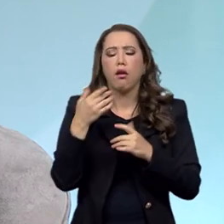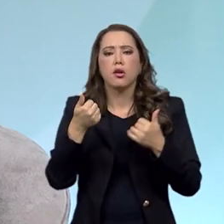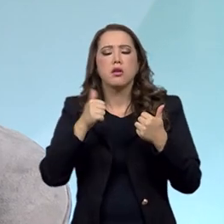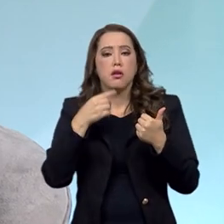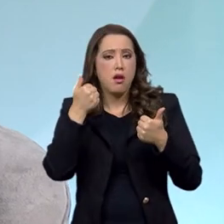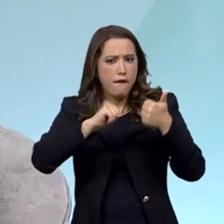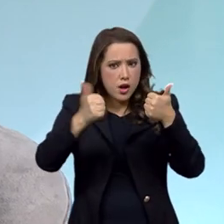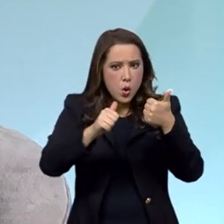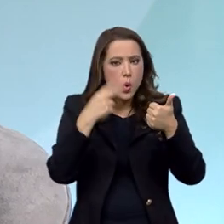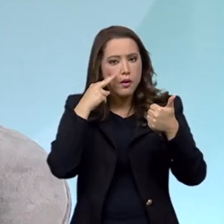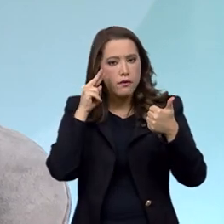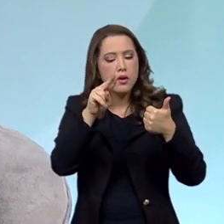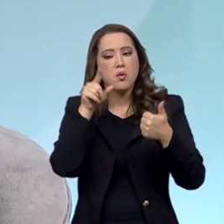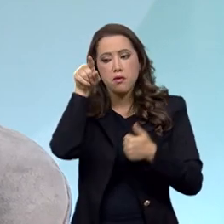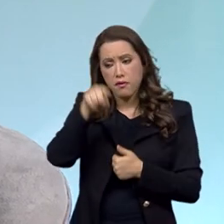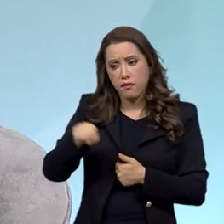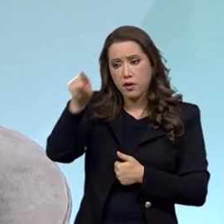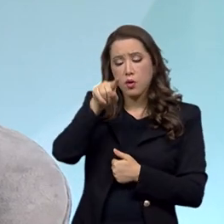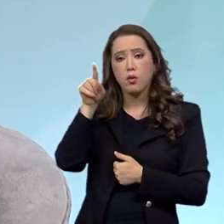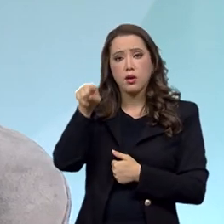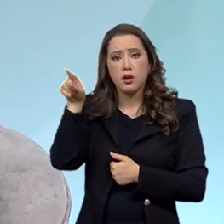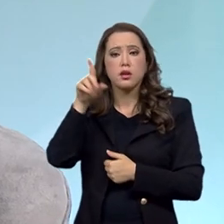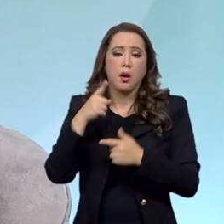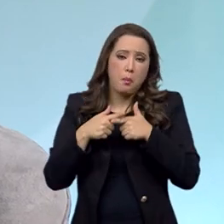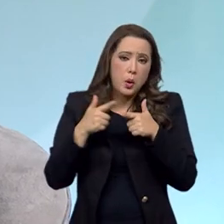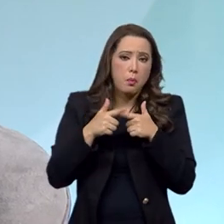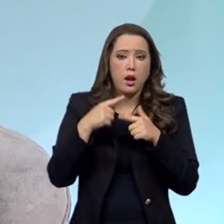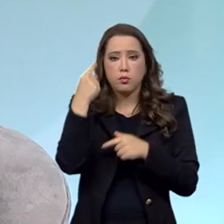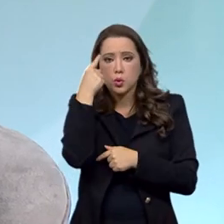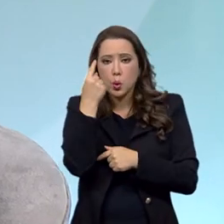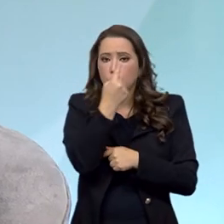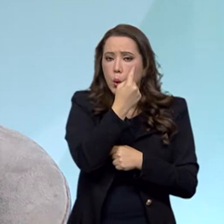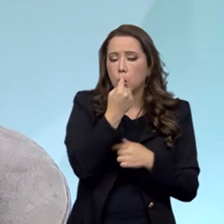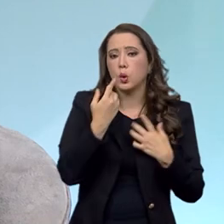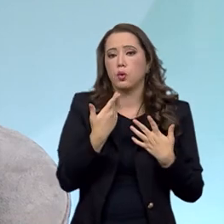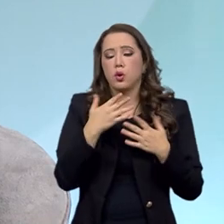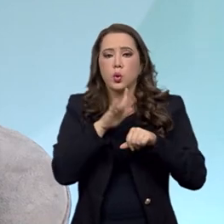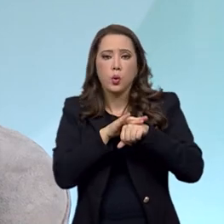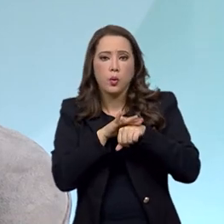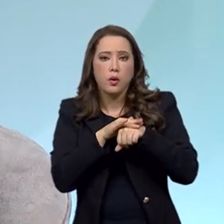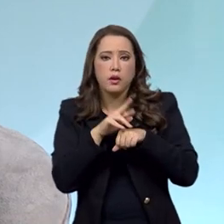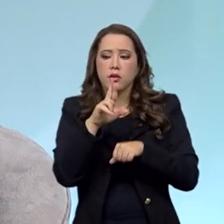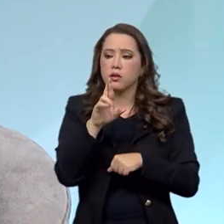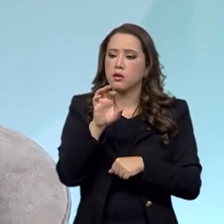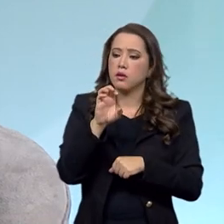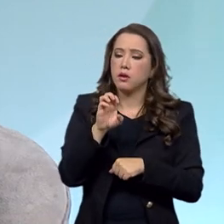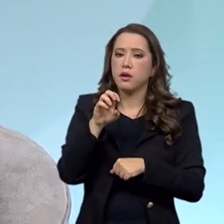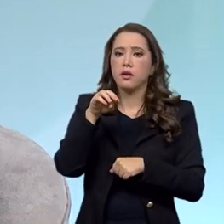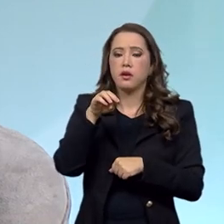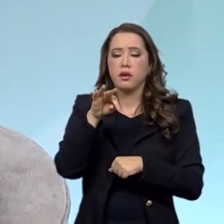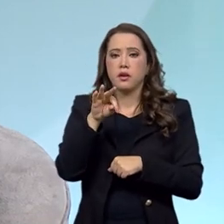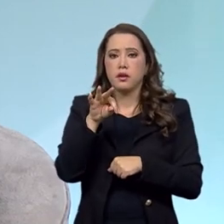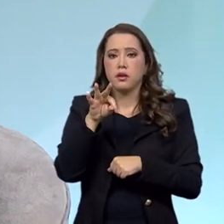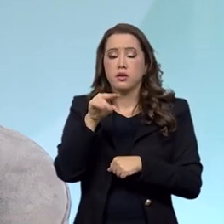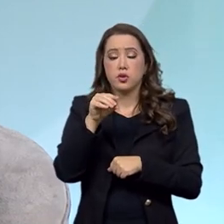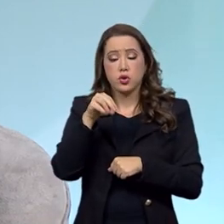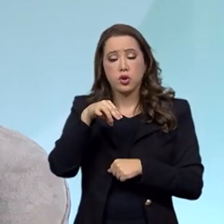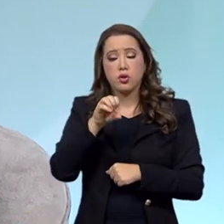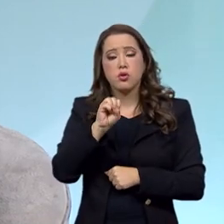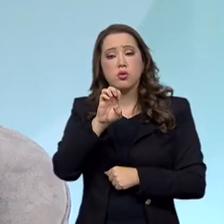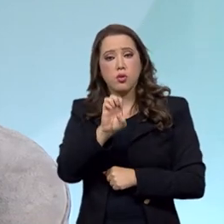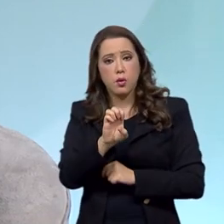Olha, o Cláudio tem lesões na retina, ele tem uma doença que se chama retinose pigmentar e,